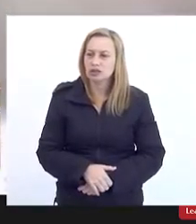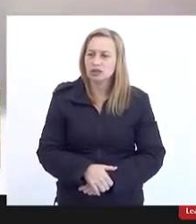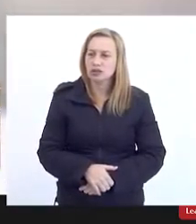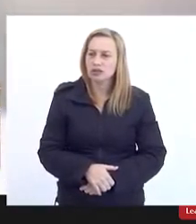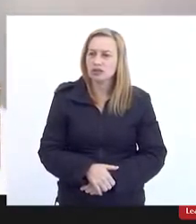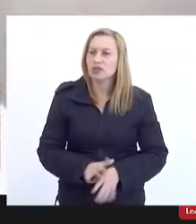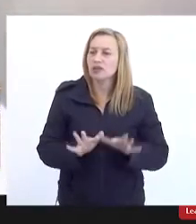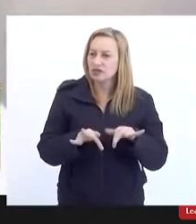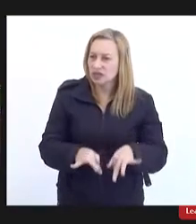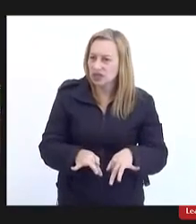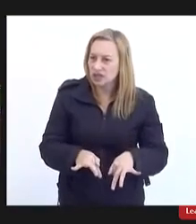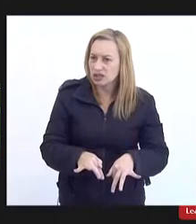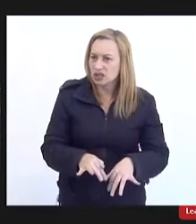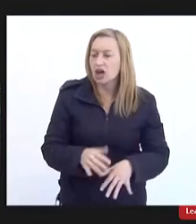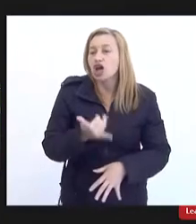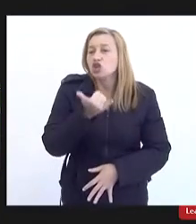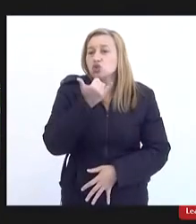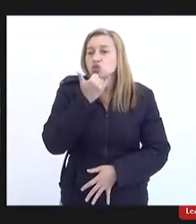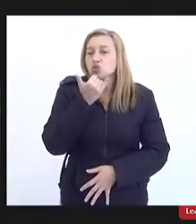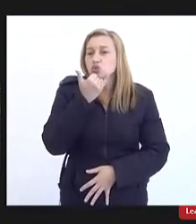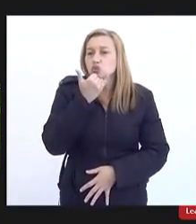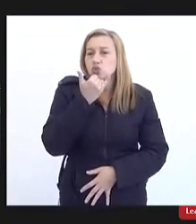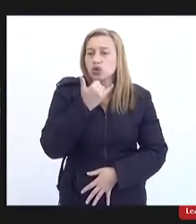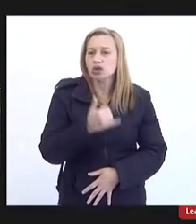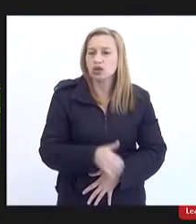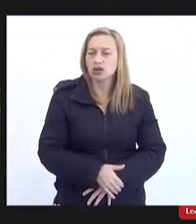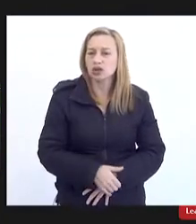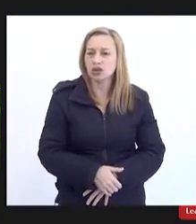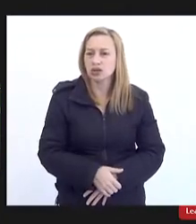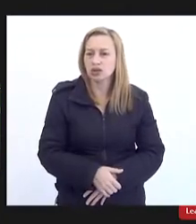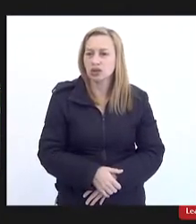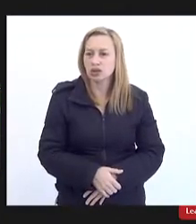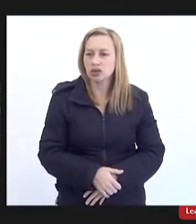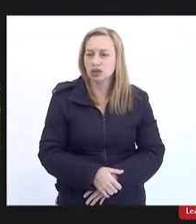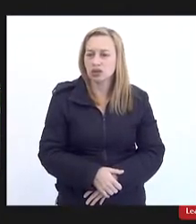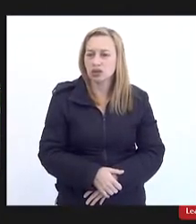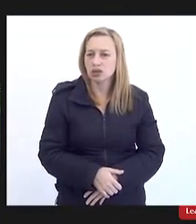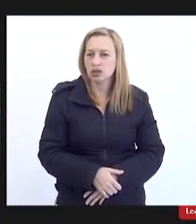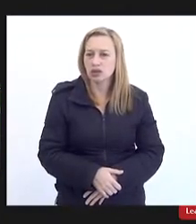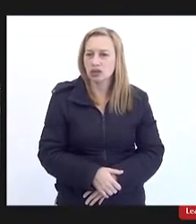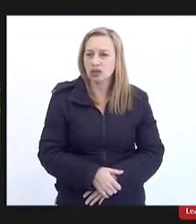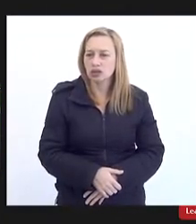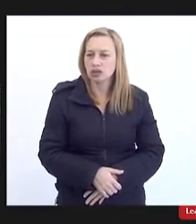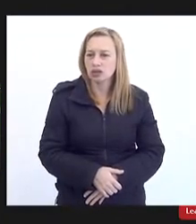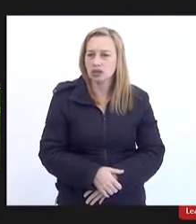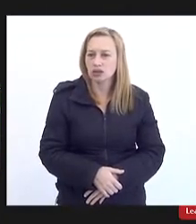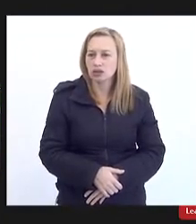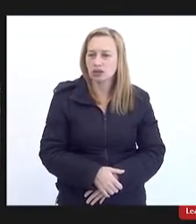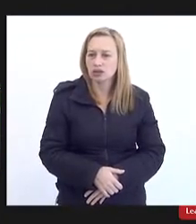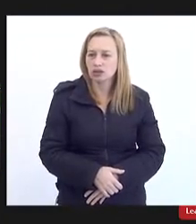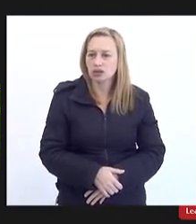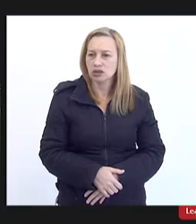acabou ah desculpa então vou passando aí para a frente